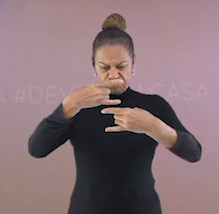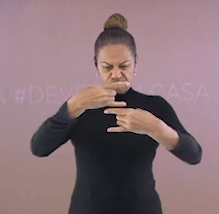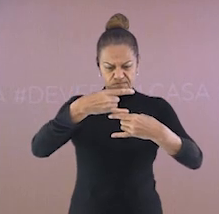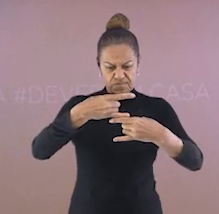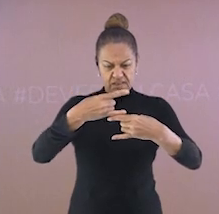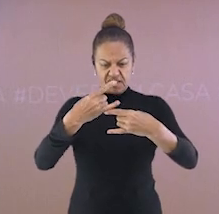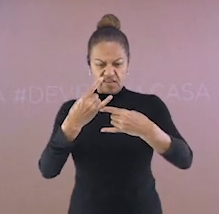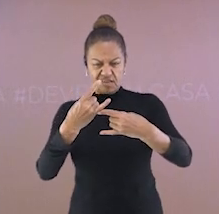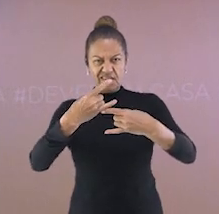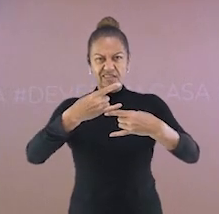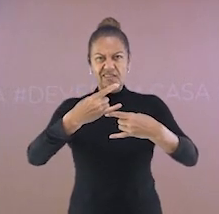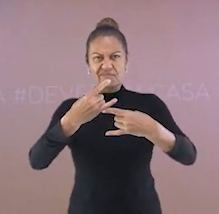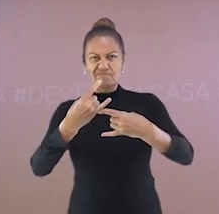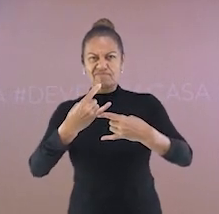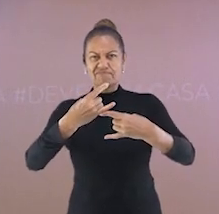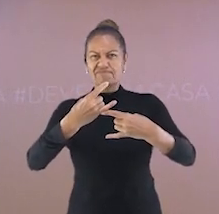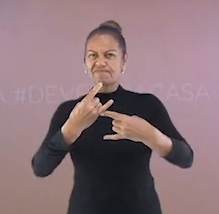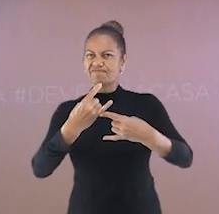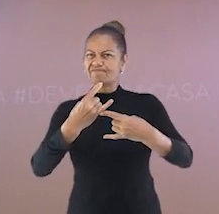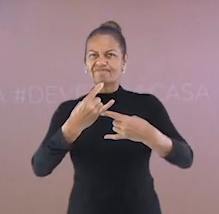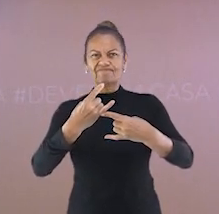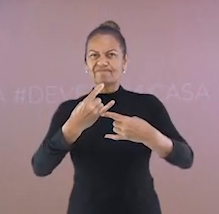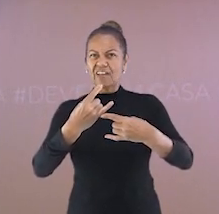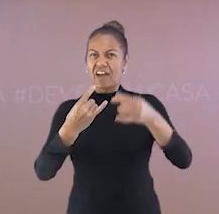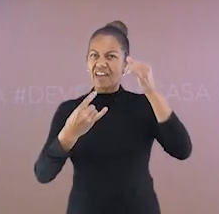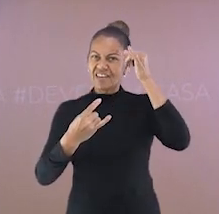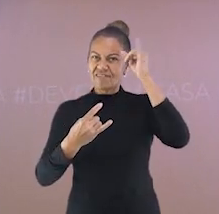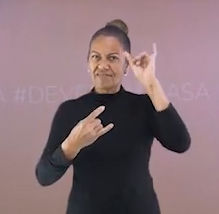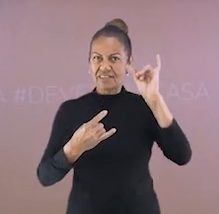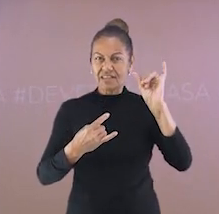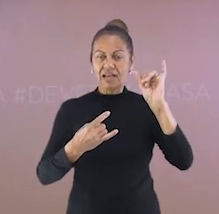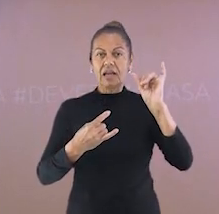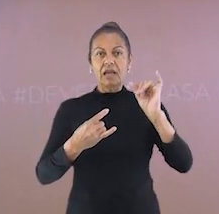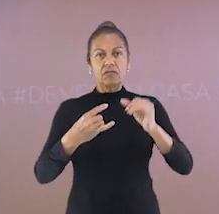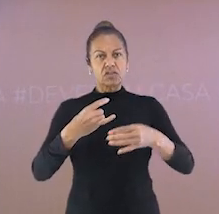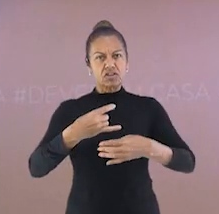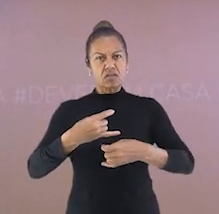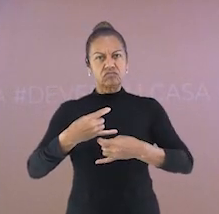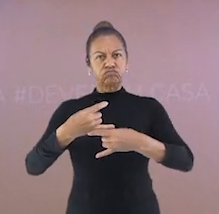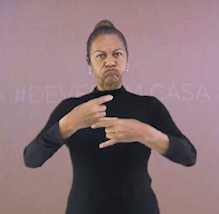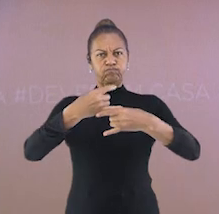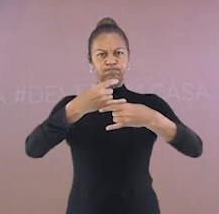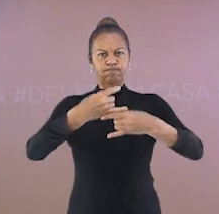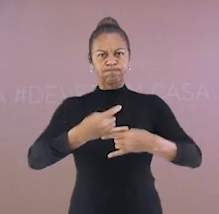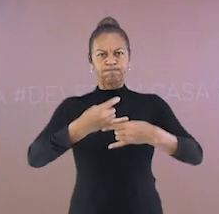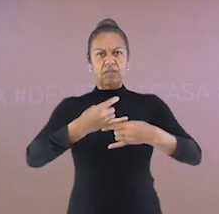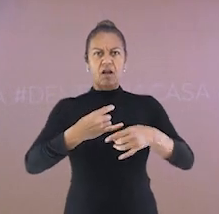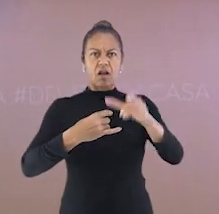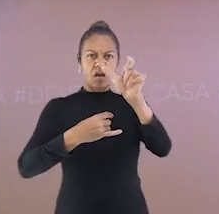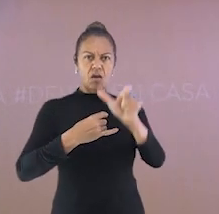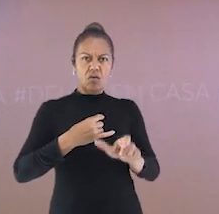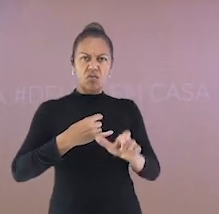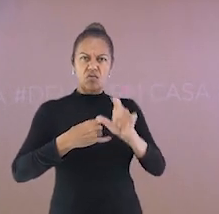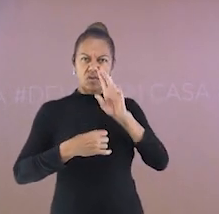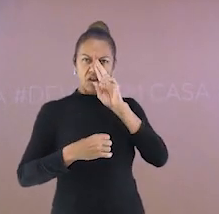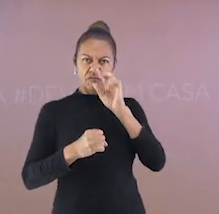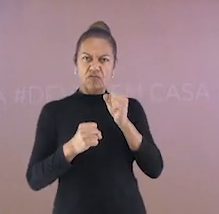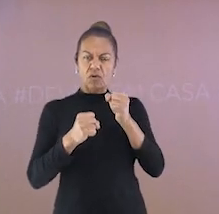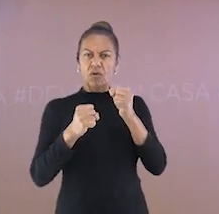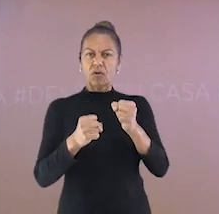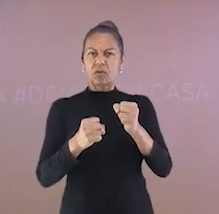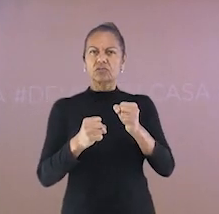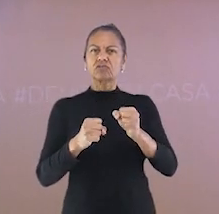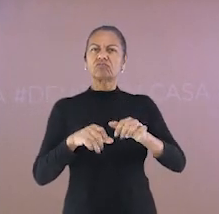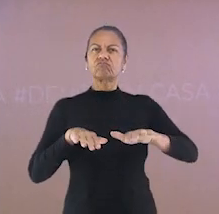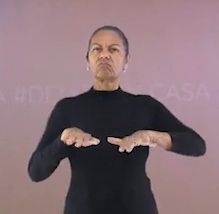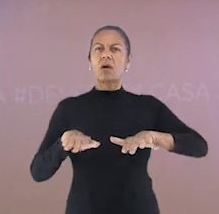outros tipos de treino. Melhora o desempenho no trabalho e combate os efeitos da velhice. Estudantes, o papo está